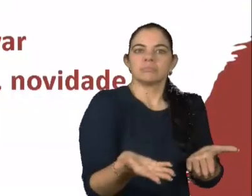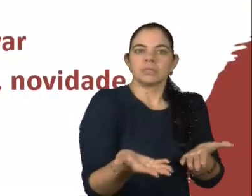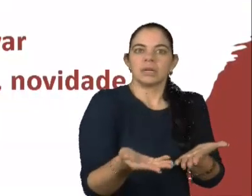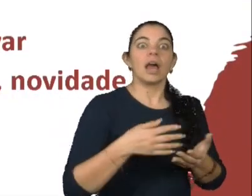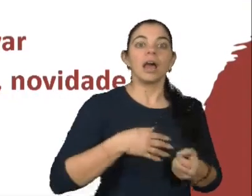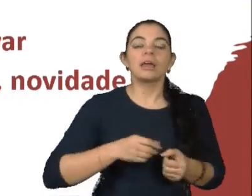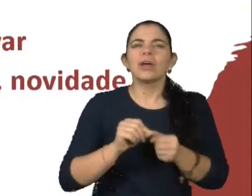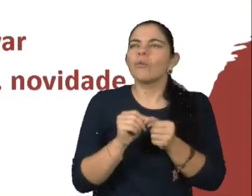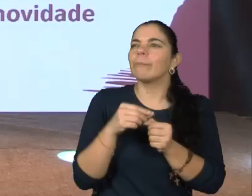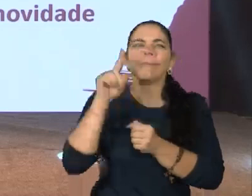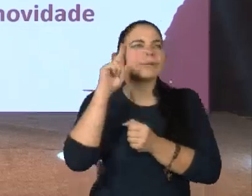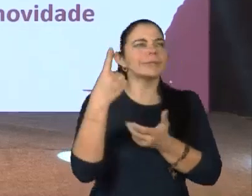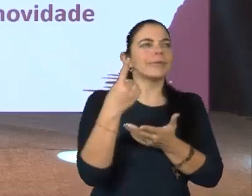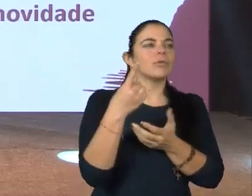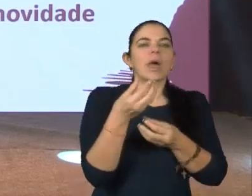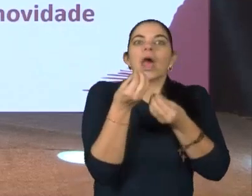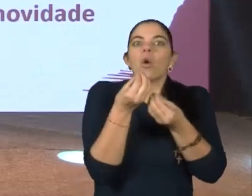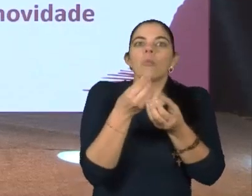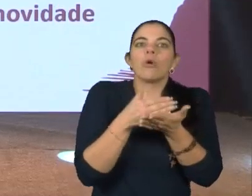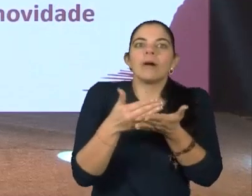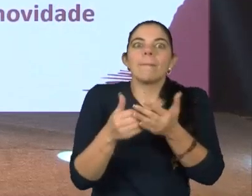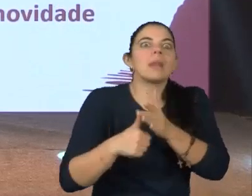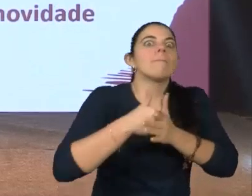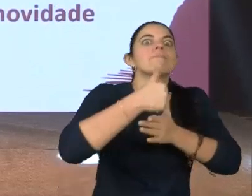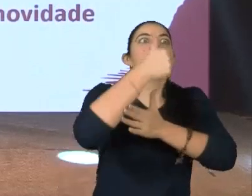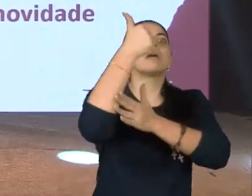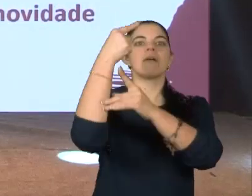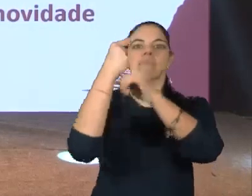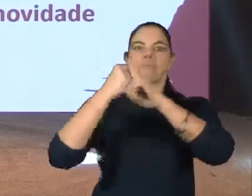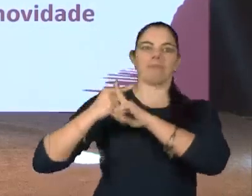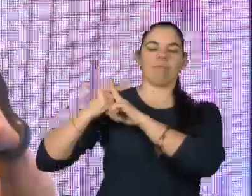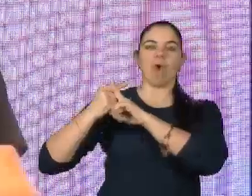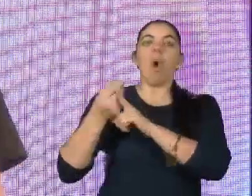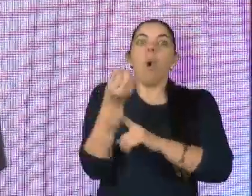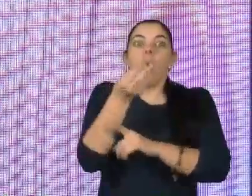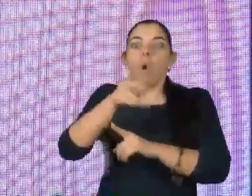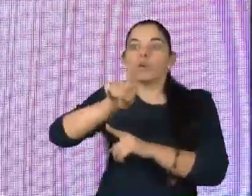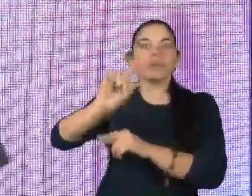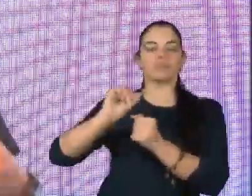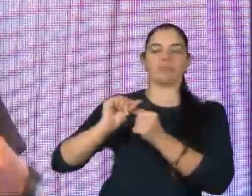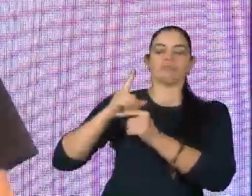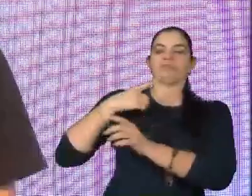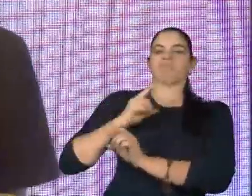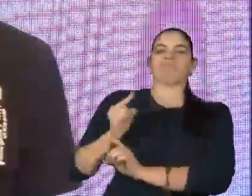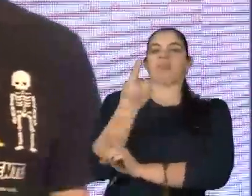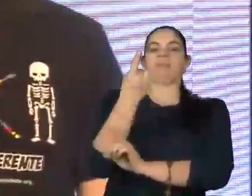miúdos, Inovar é quando você faz algo pela primeira vez. Ou ainda, que você não faz algo pela primeira vez,